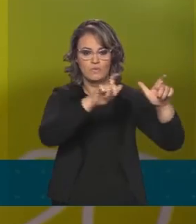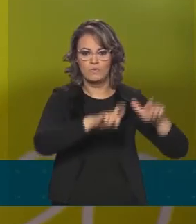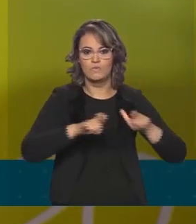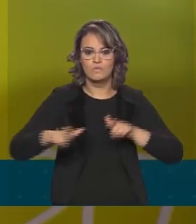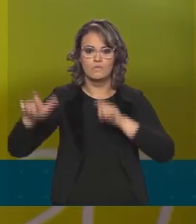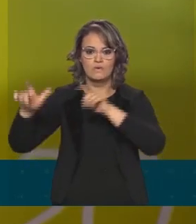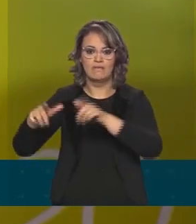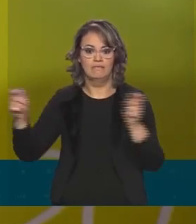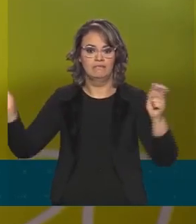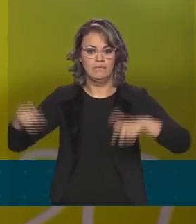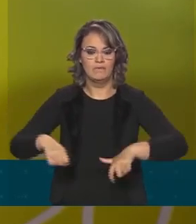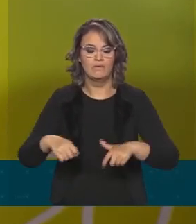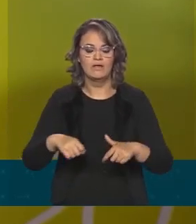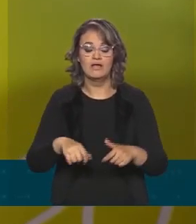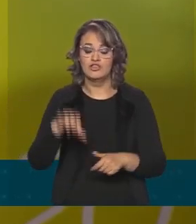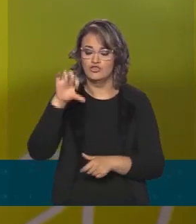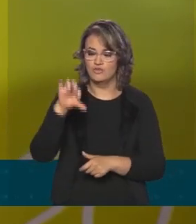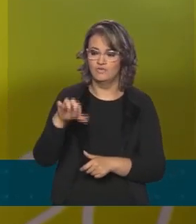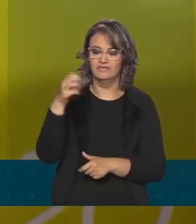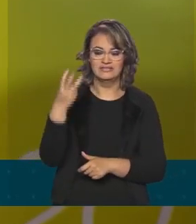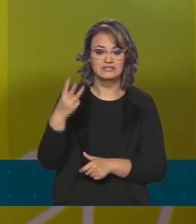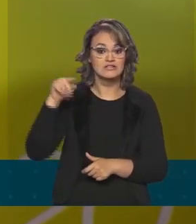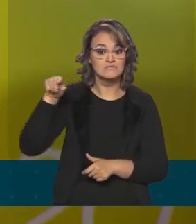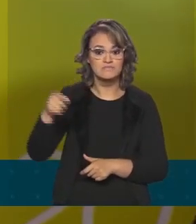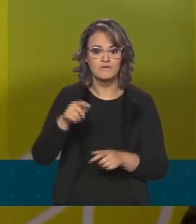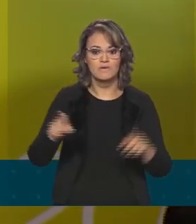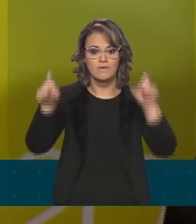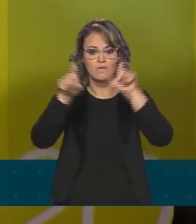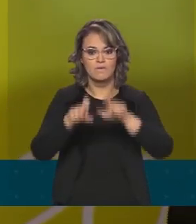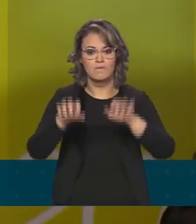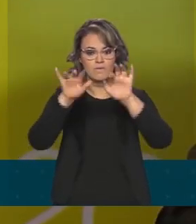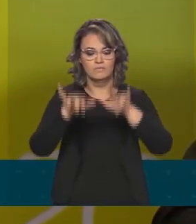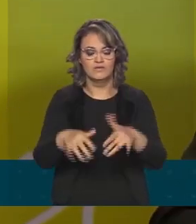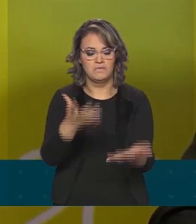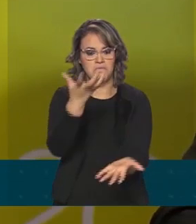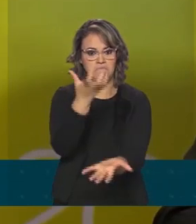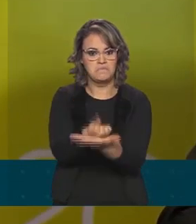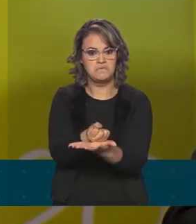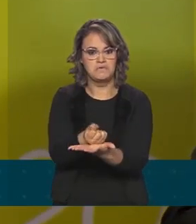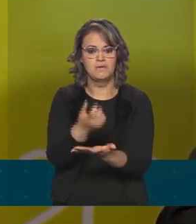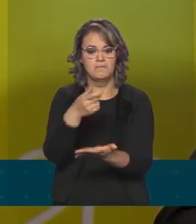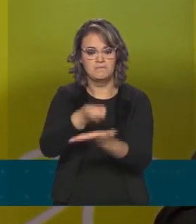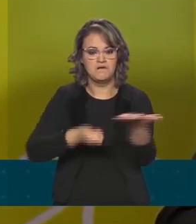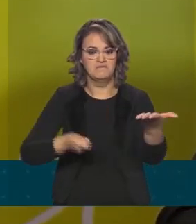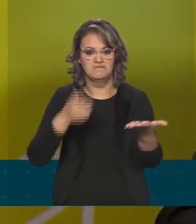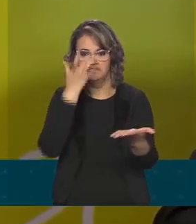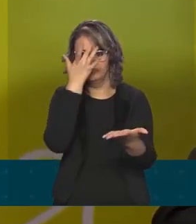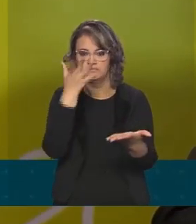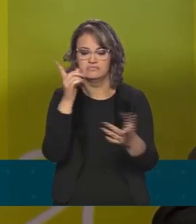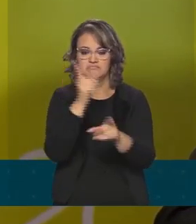fazer com que 93 mil computadores pudessem estar disponíveis a todos os participantes.